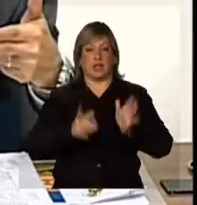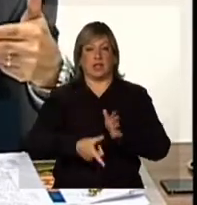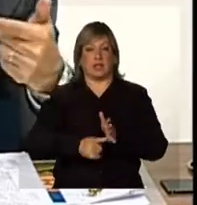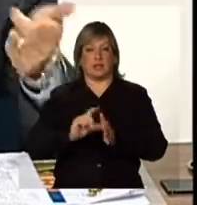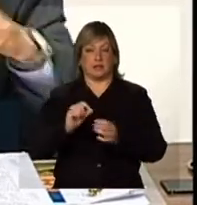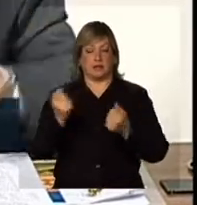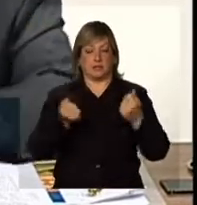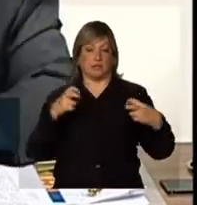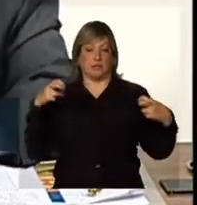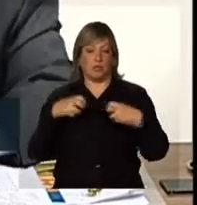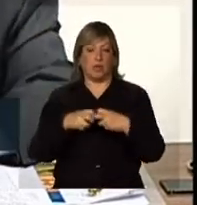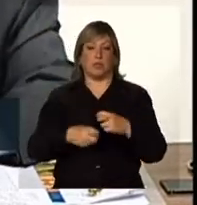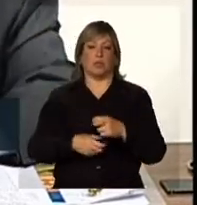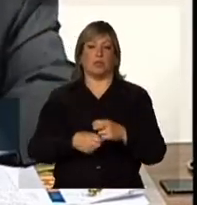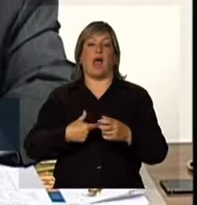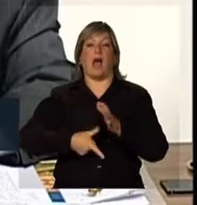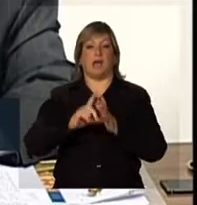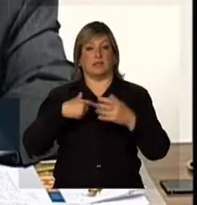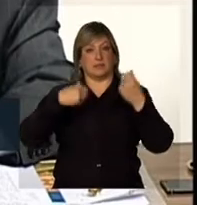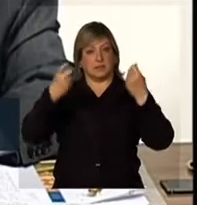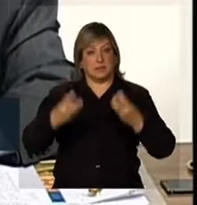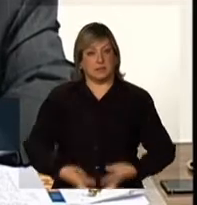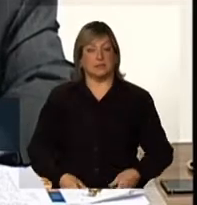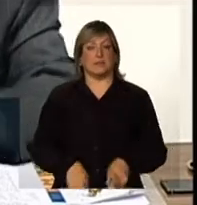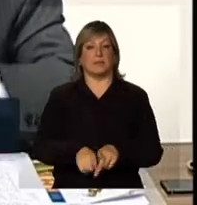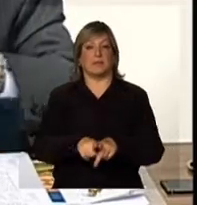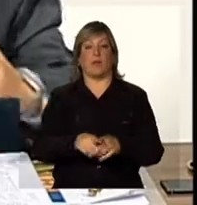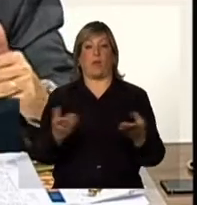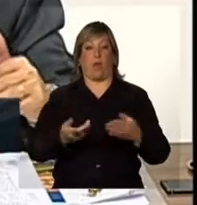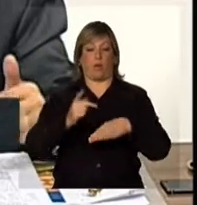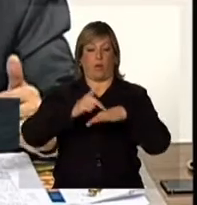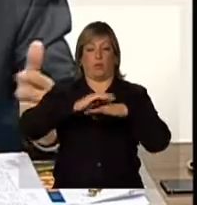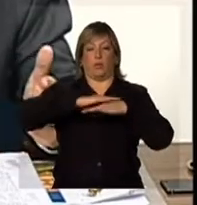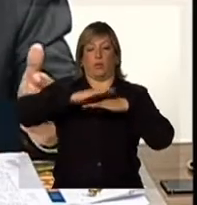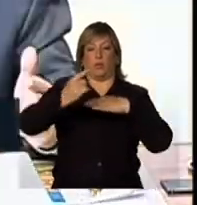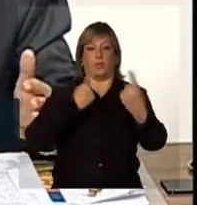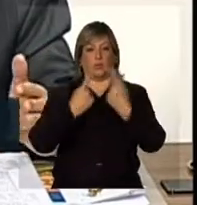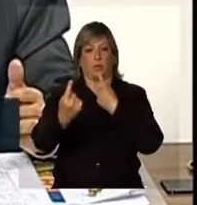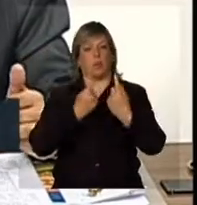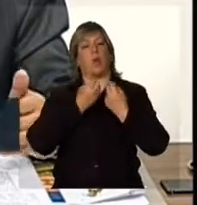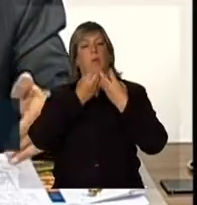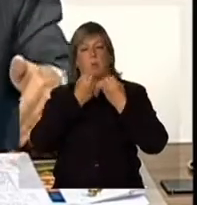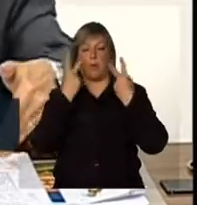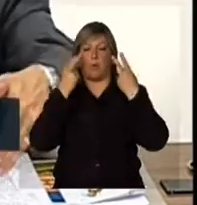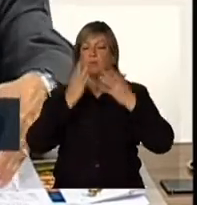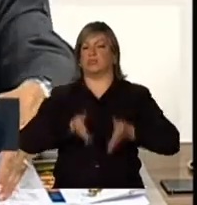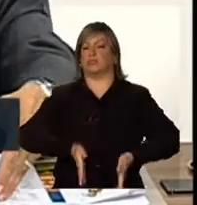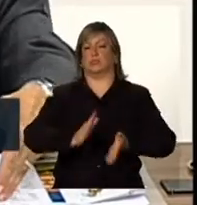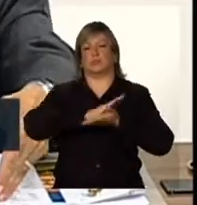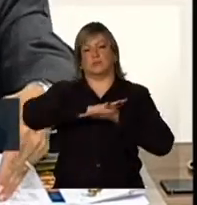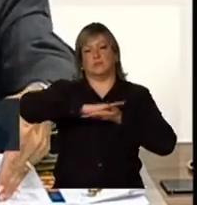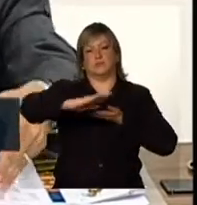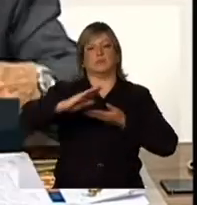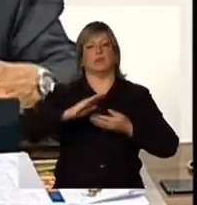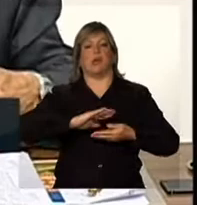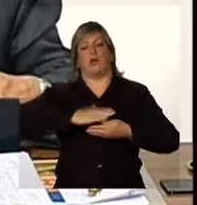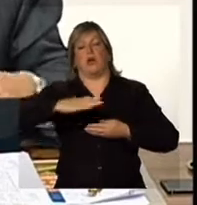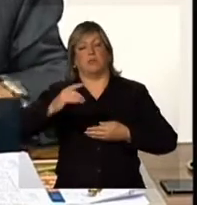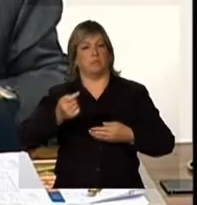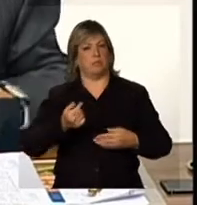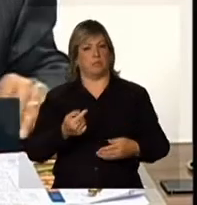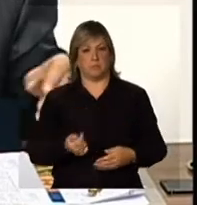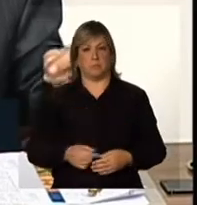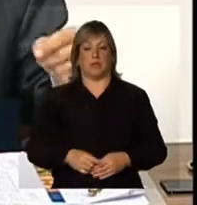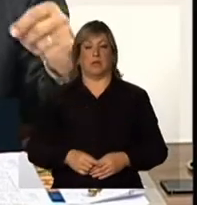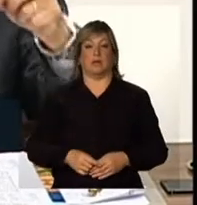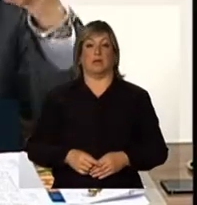acidentes ocorrem, seja porque o estado das rodovias hoje é bastante razoável, bastante satisfeito. Isso quanto ao pavimento. Se eu for